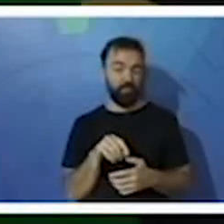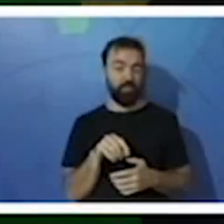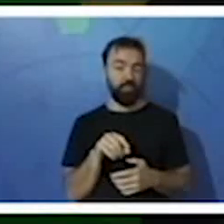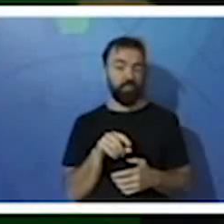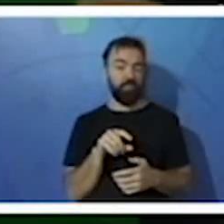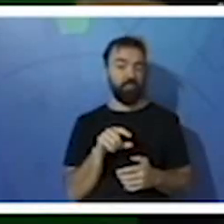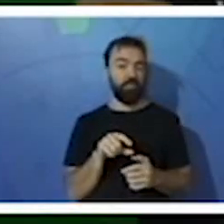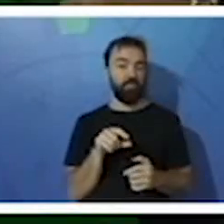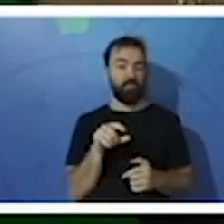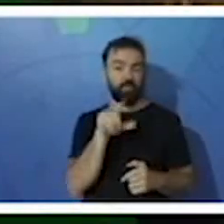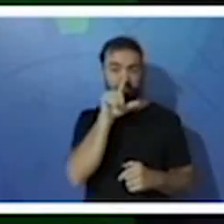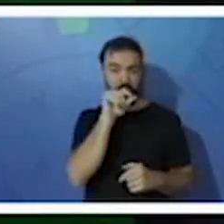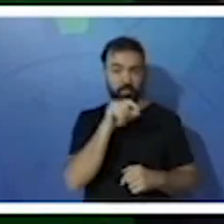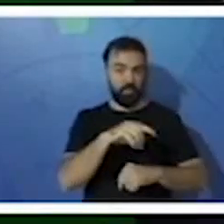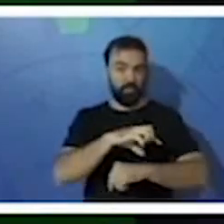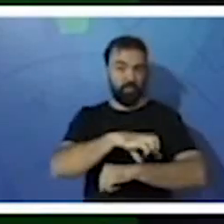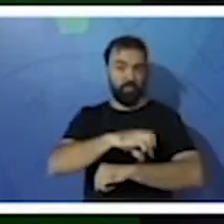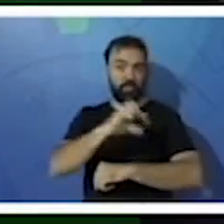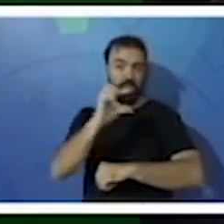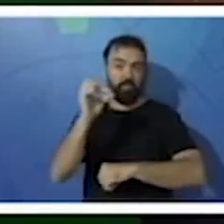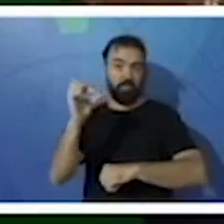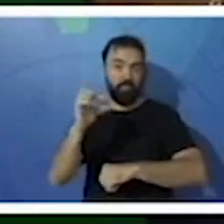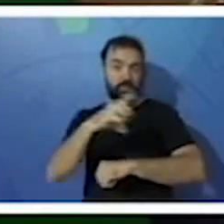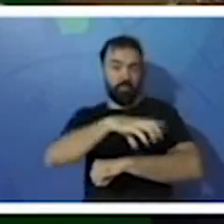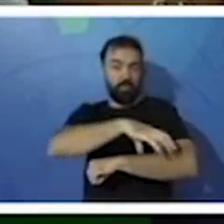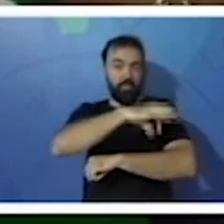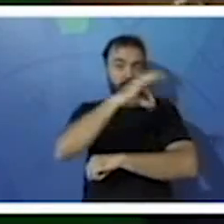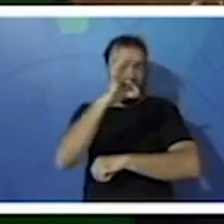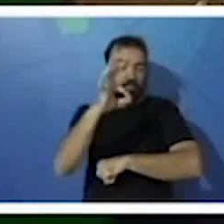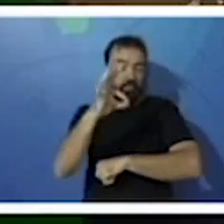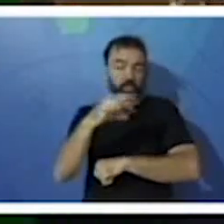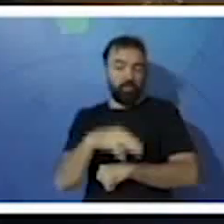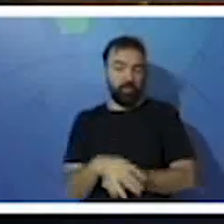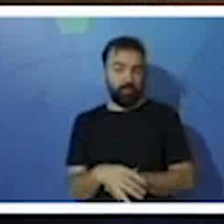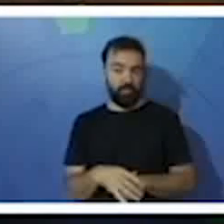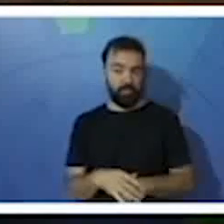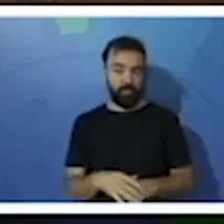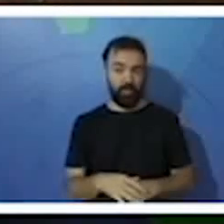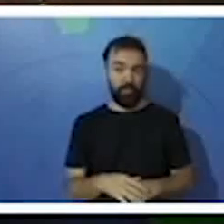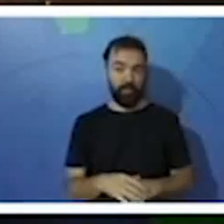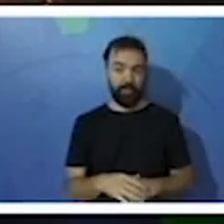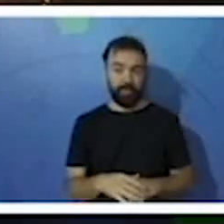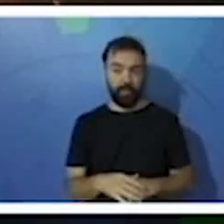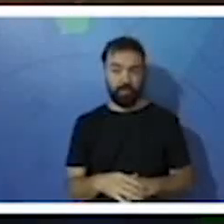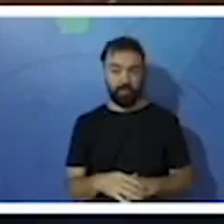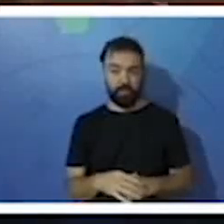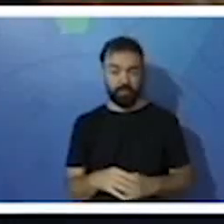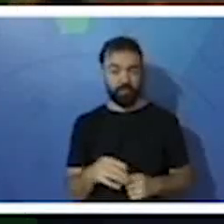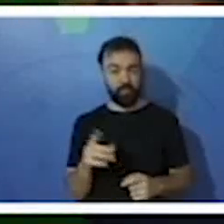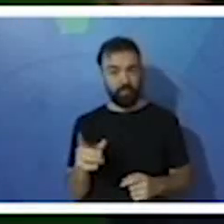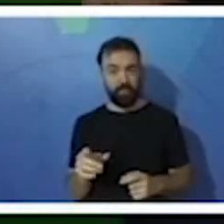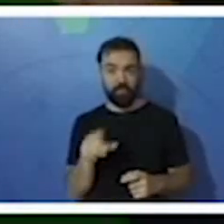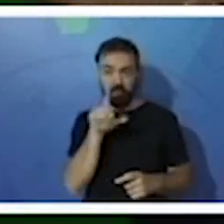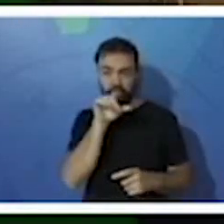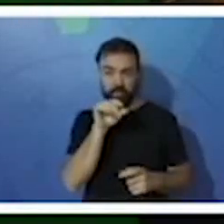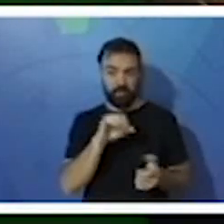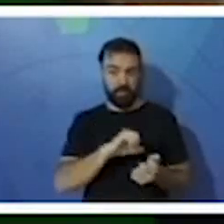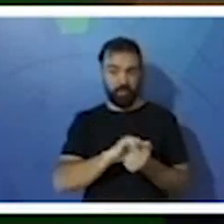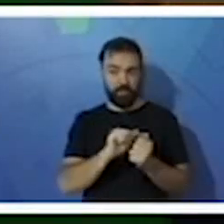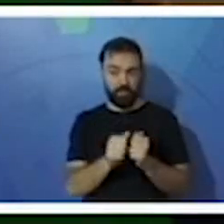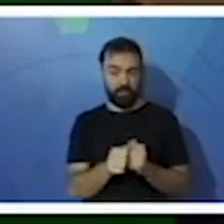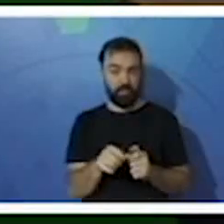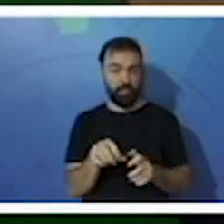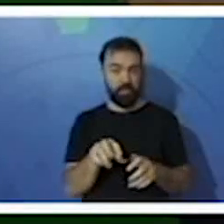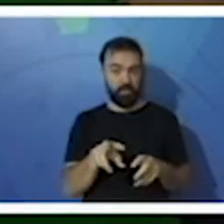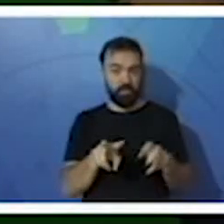aves, as penas e ler 2, página 219, adaptação das aves, os